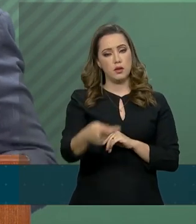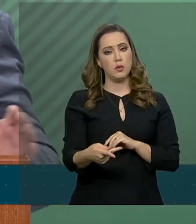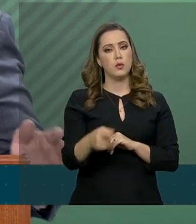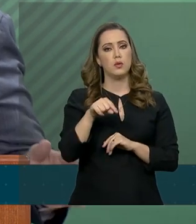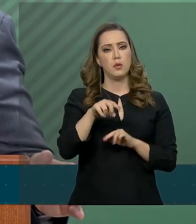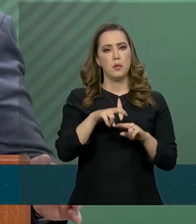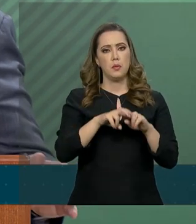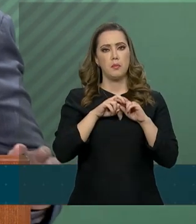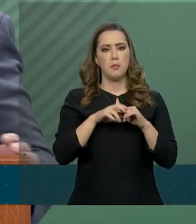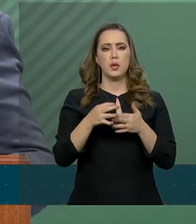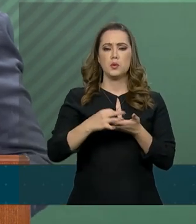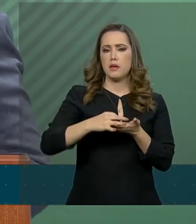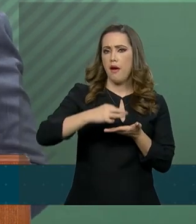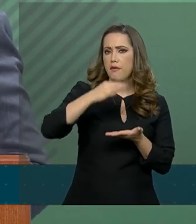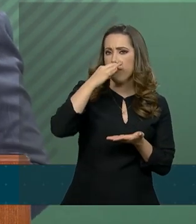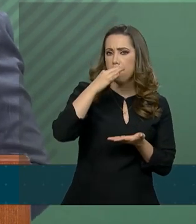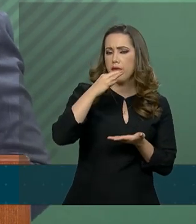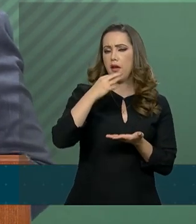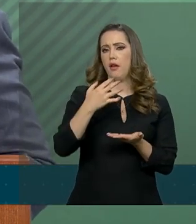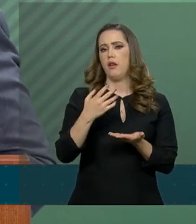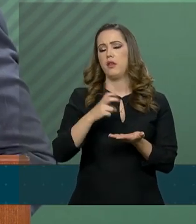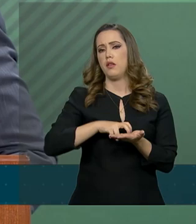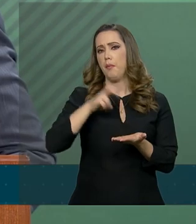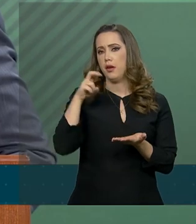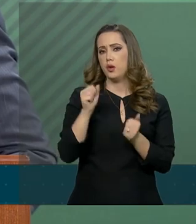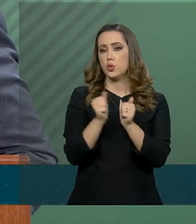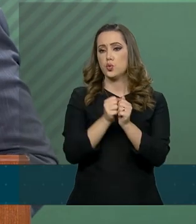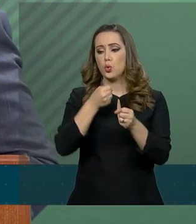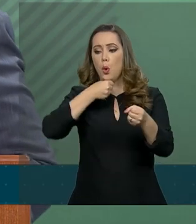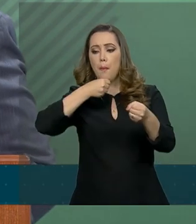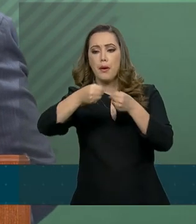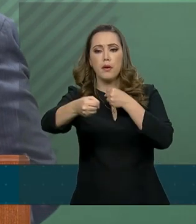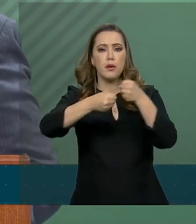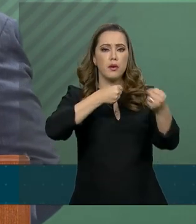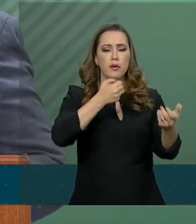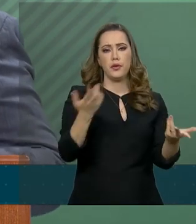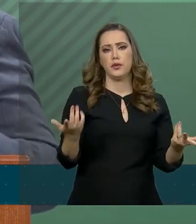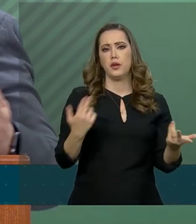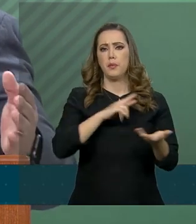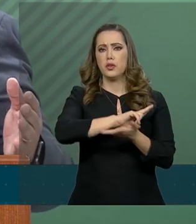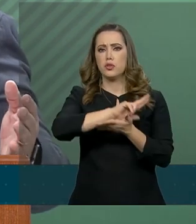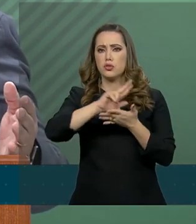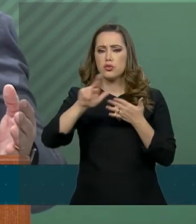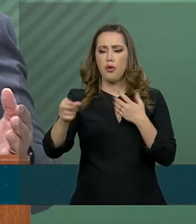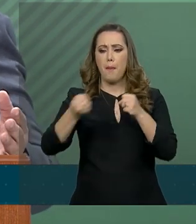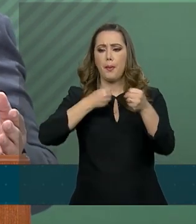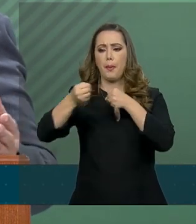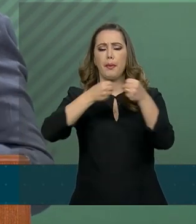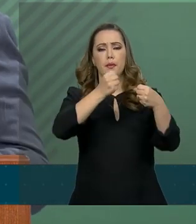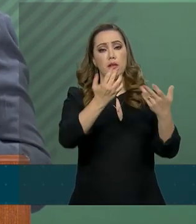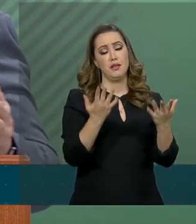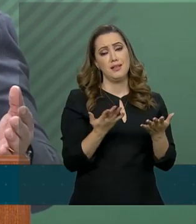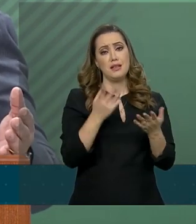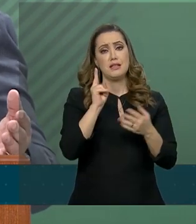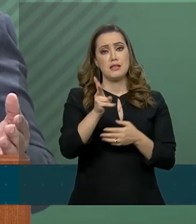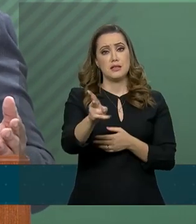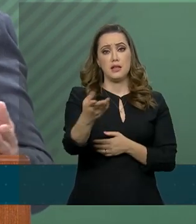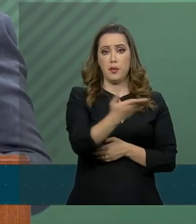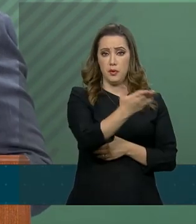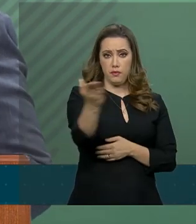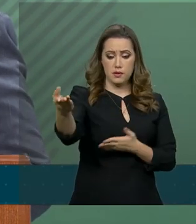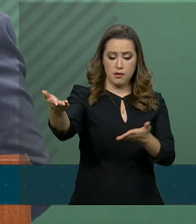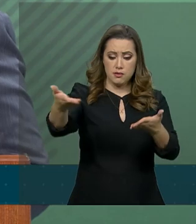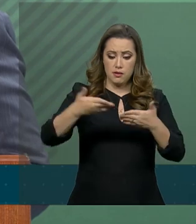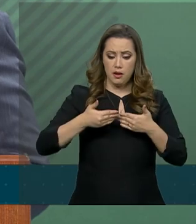por meio dos cafés da manhã com jornalistas, por meio dos quebra-queixos, está sempre aberto a vocês. É